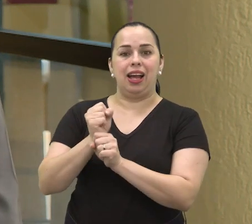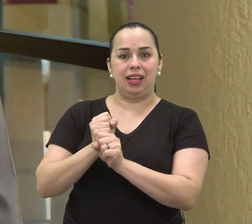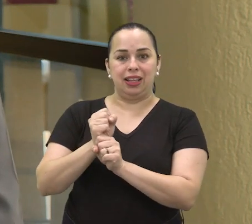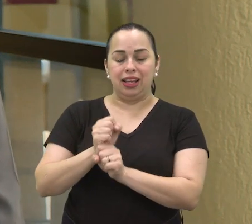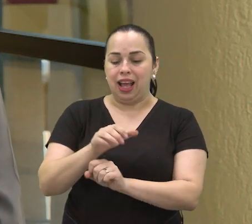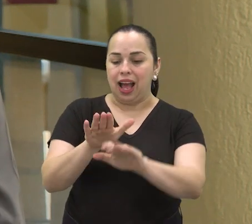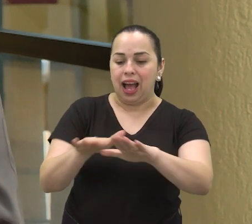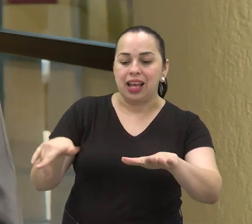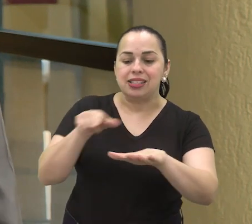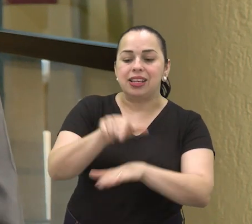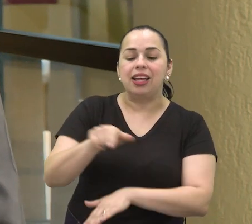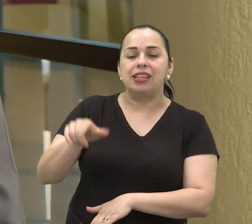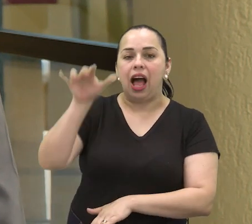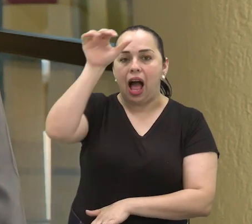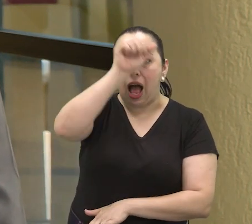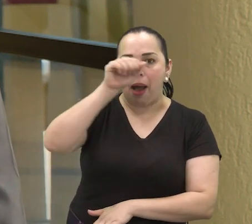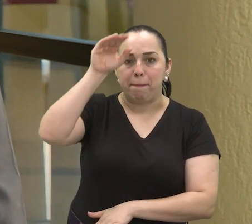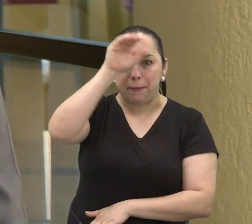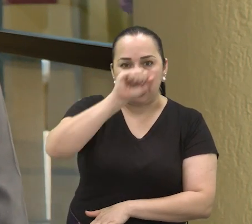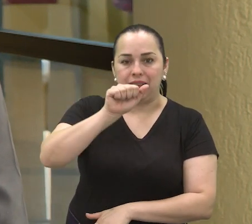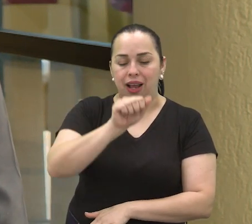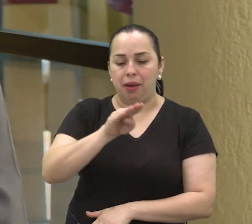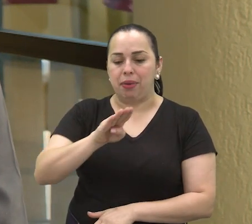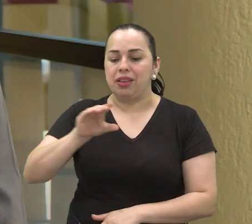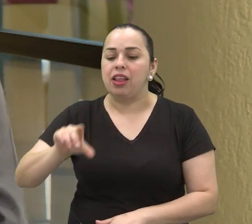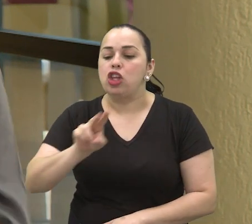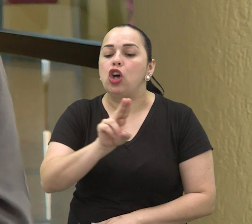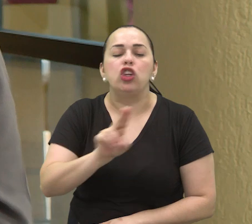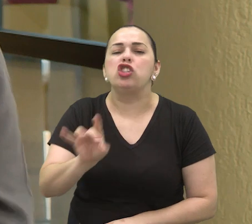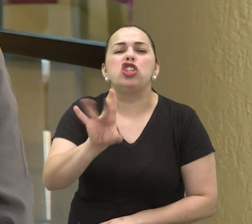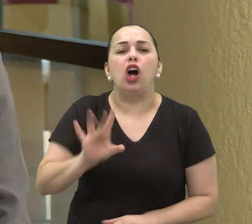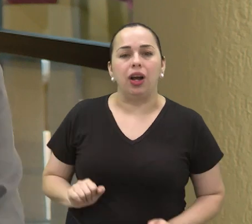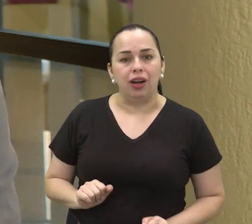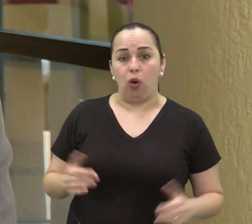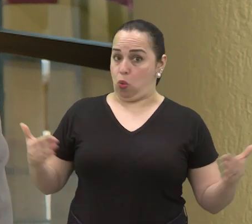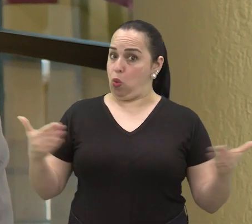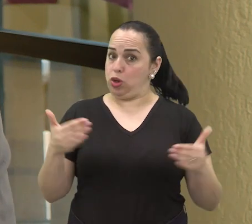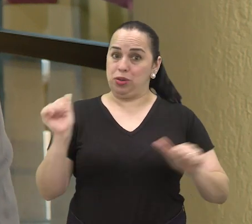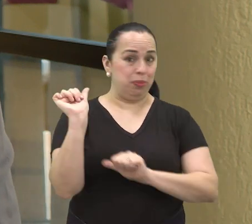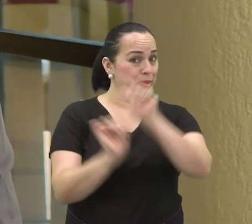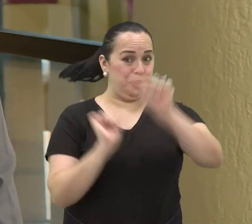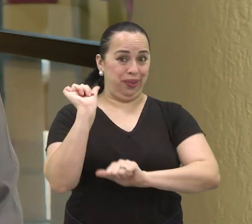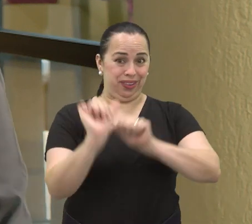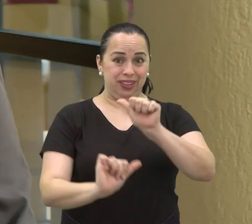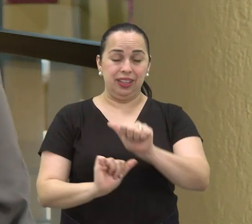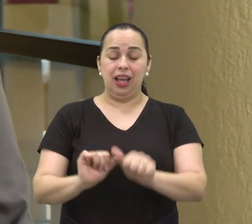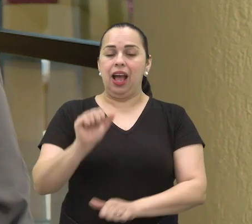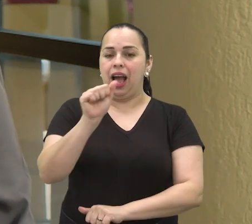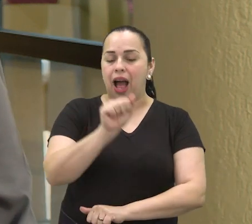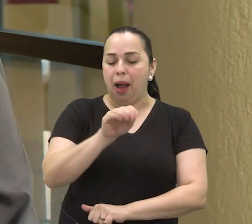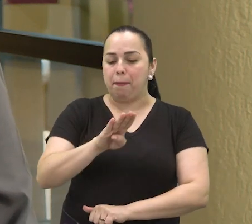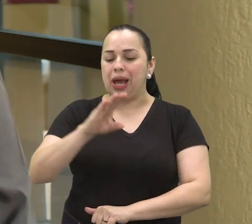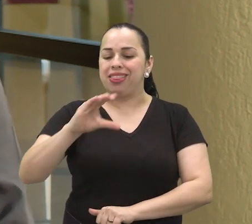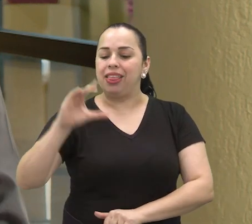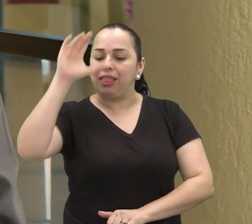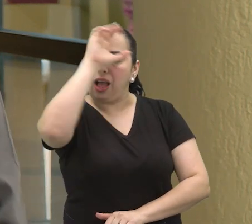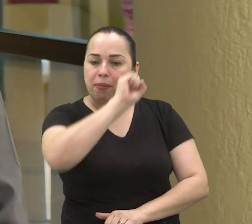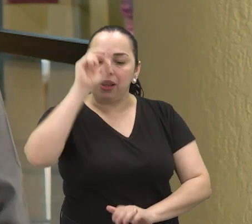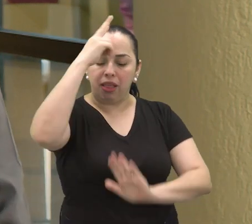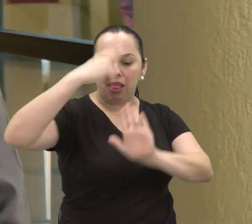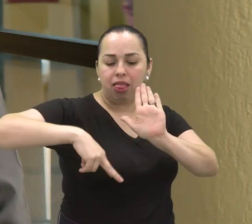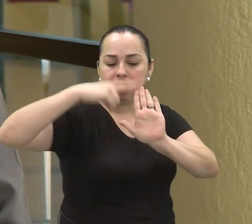para ser considerada alfabetizada, uma pessoa precisava escrever só o próprio nome. Hoje, esse critério mudou. A